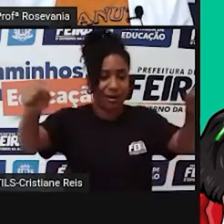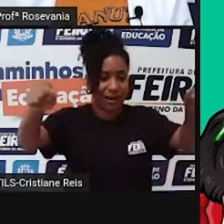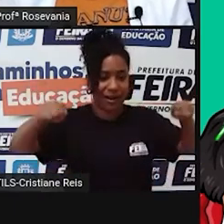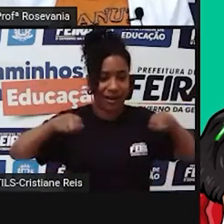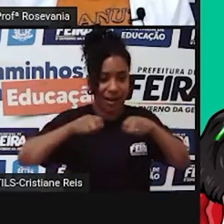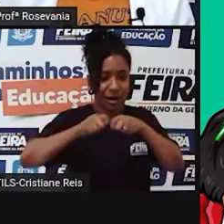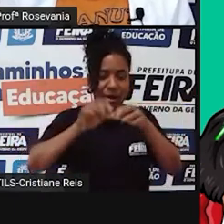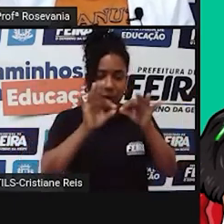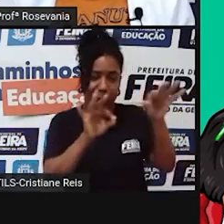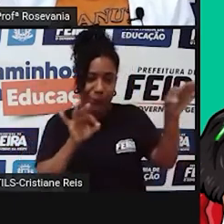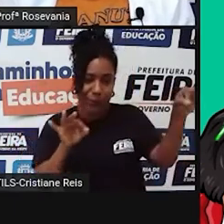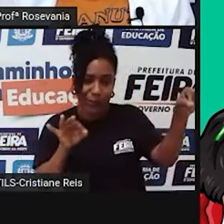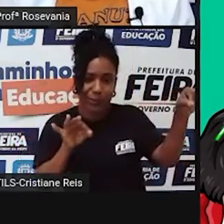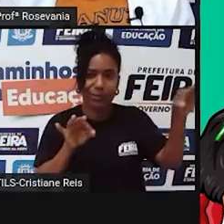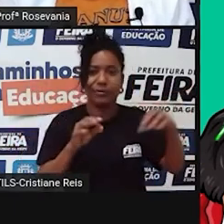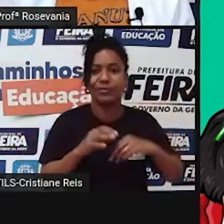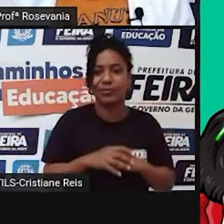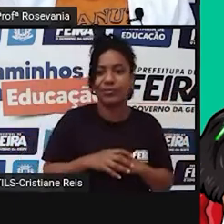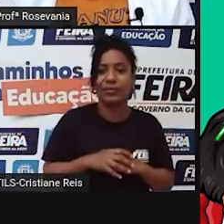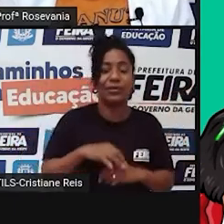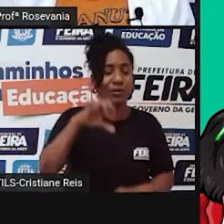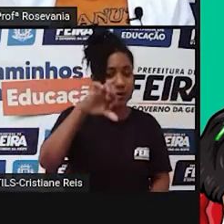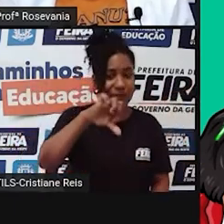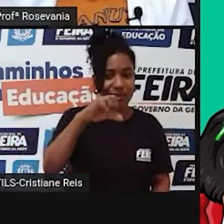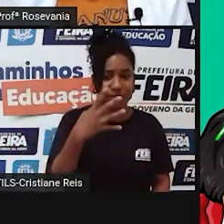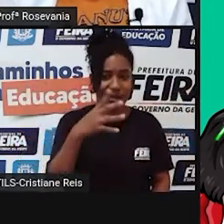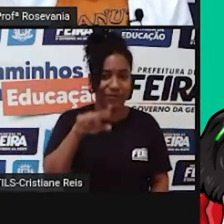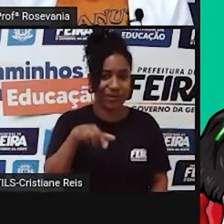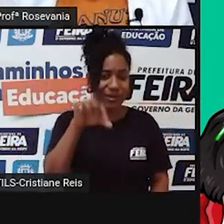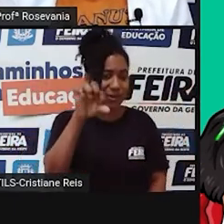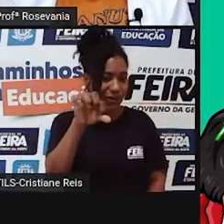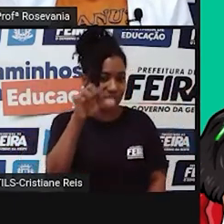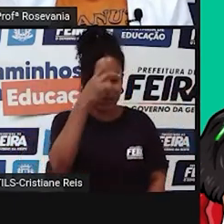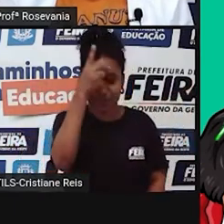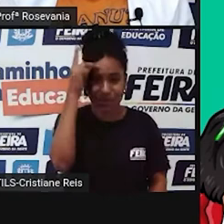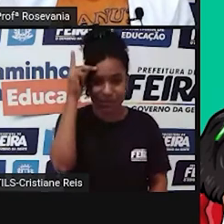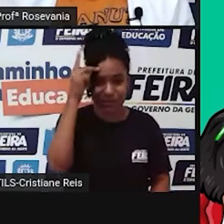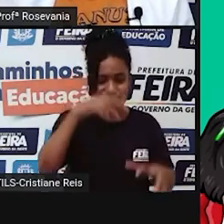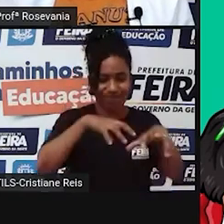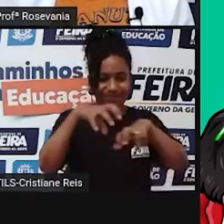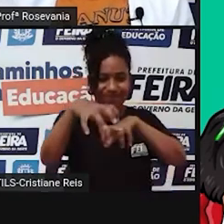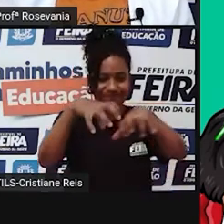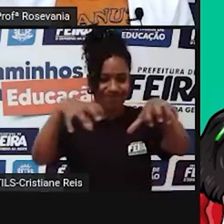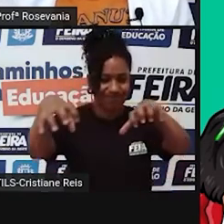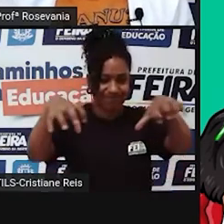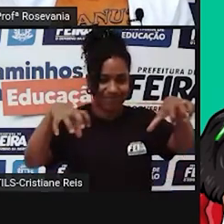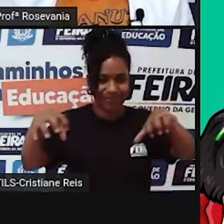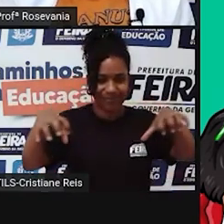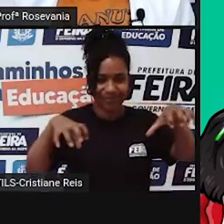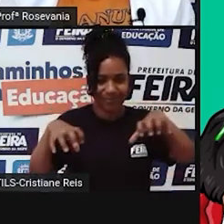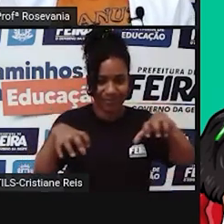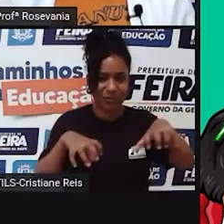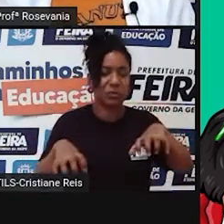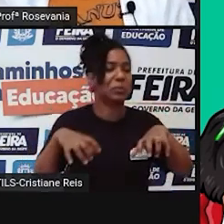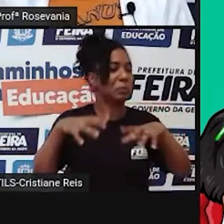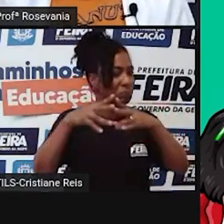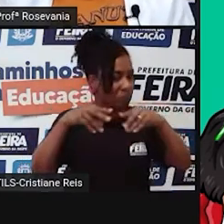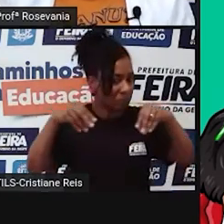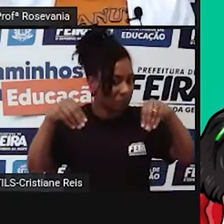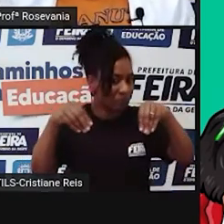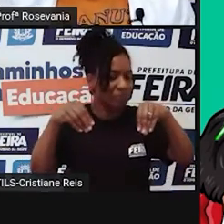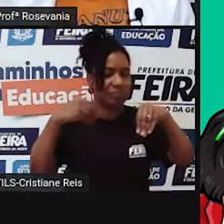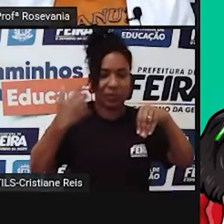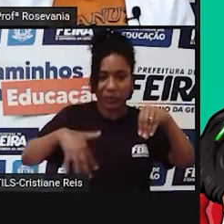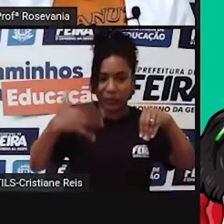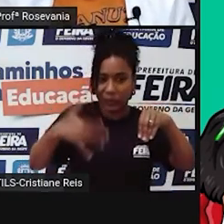você percebe que são 94,9 habitantes por quilômetro quadrado, né. Então, é bem disputado mesmo o metro quadrado